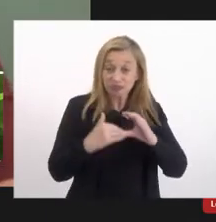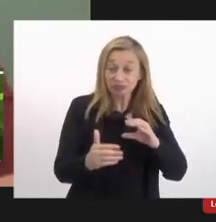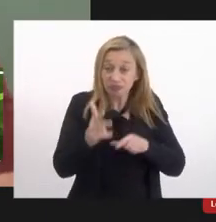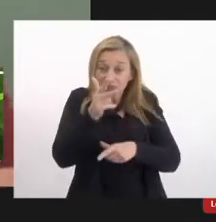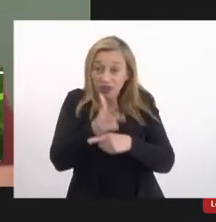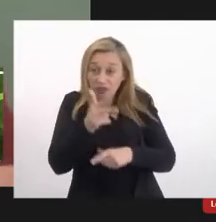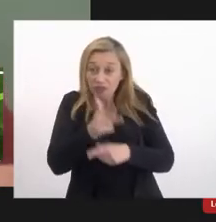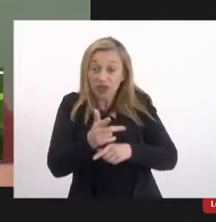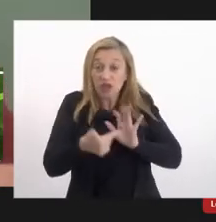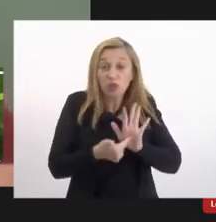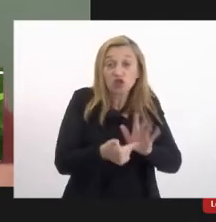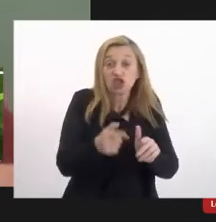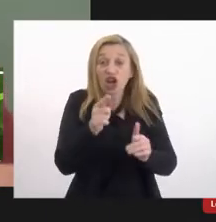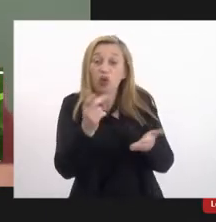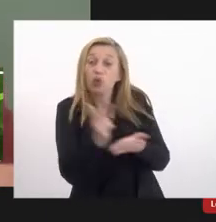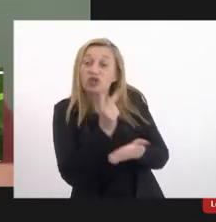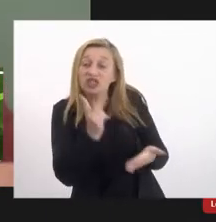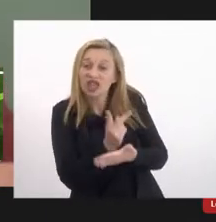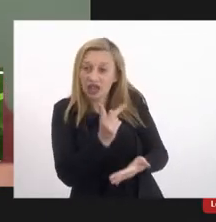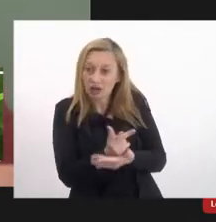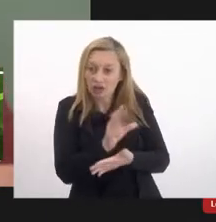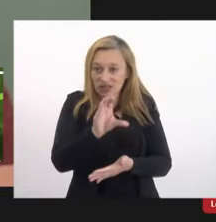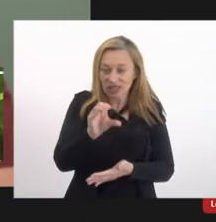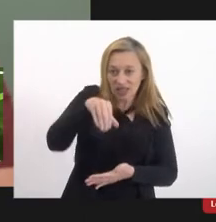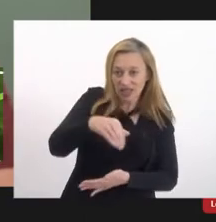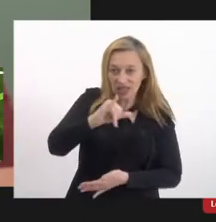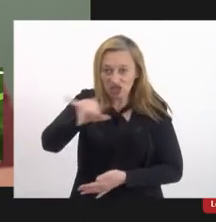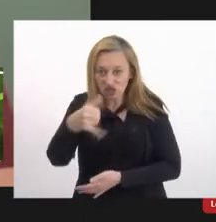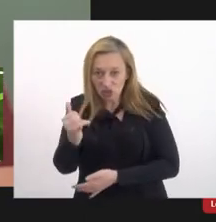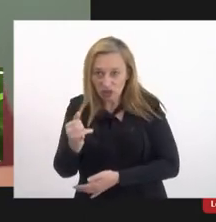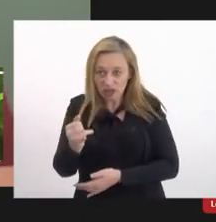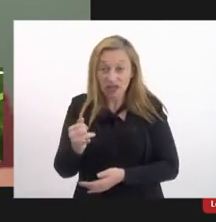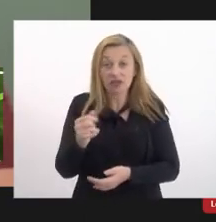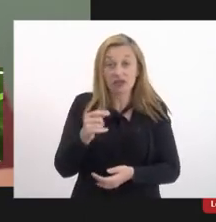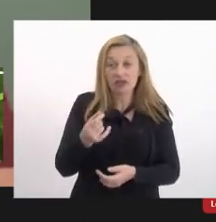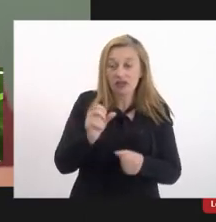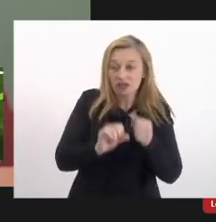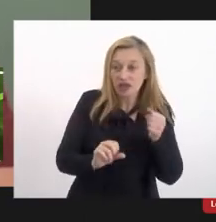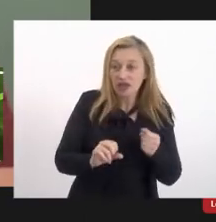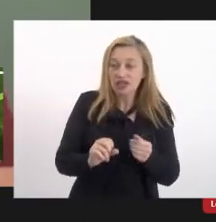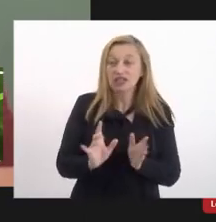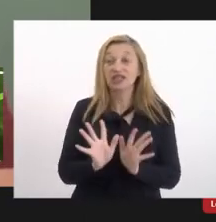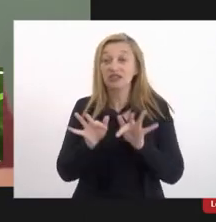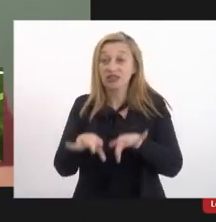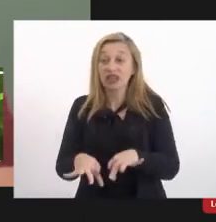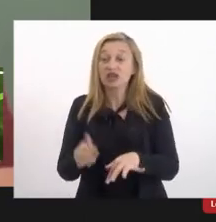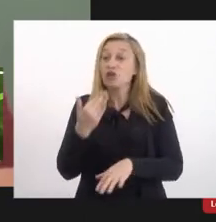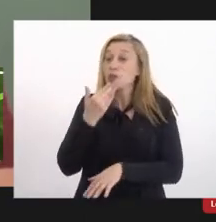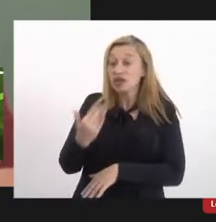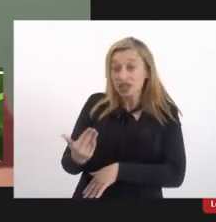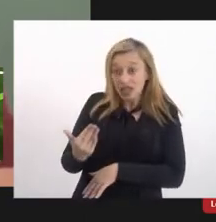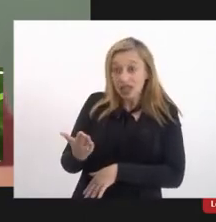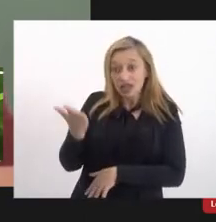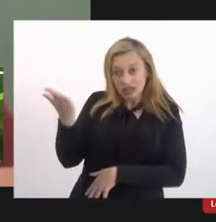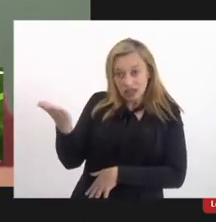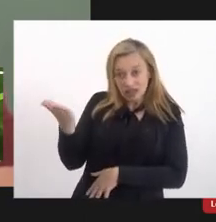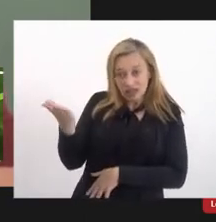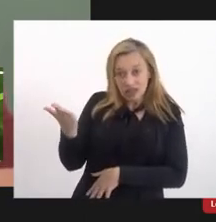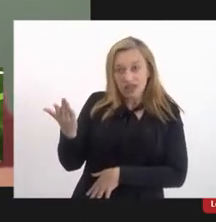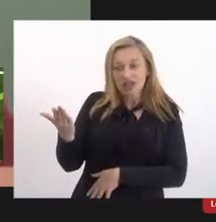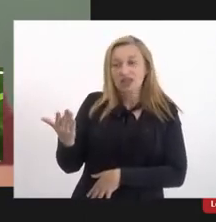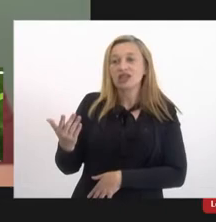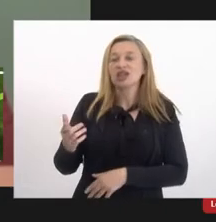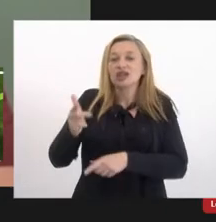os erros que o CNJ cometeu e o tempo já está terminando e eu vou pedir por gentileza que passam esse